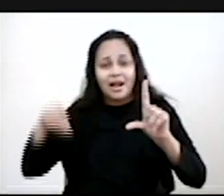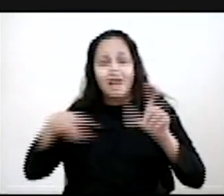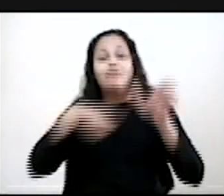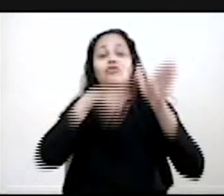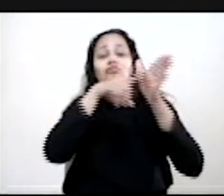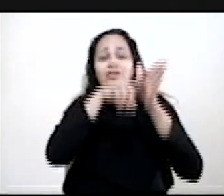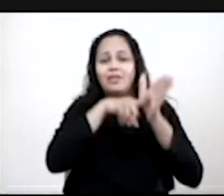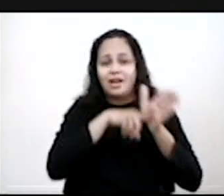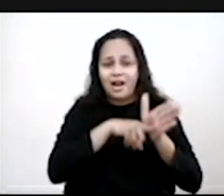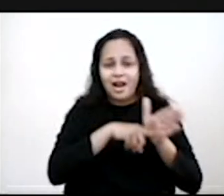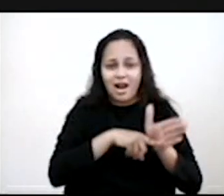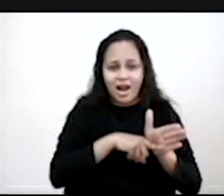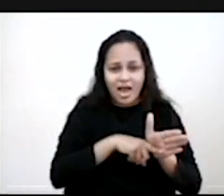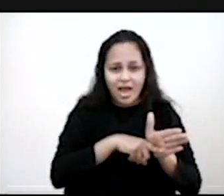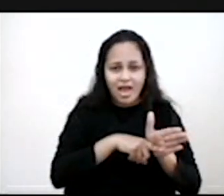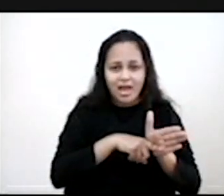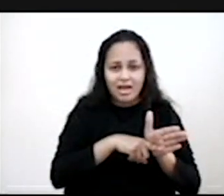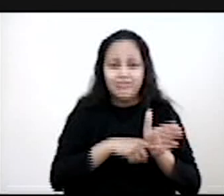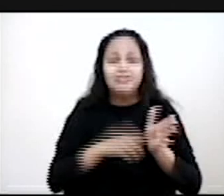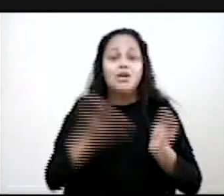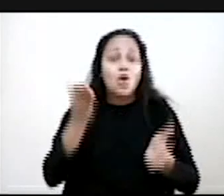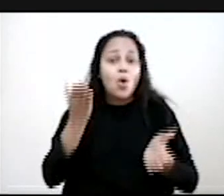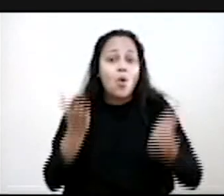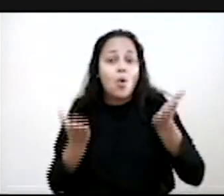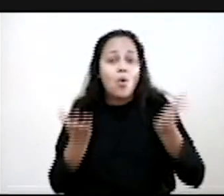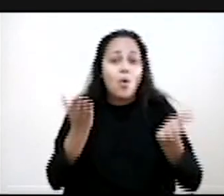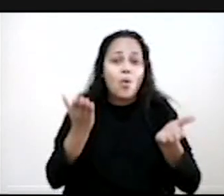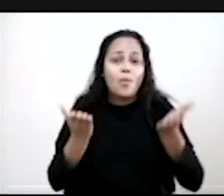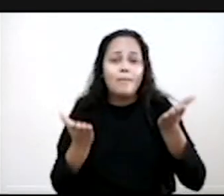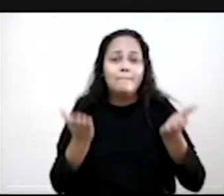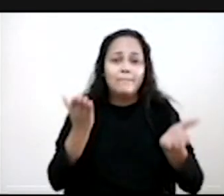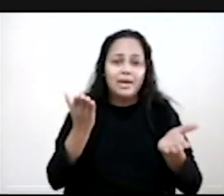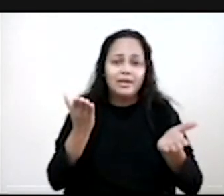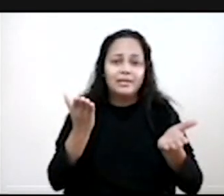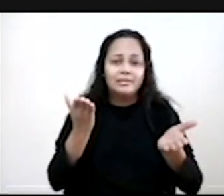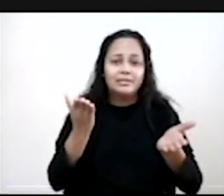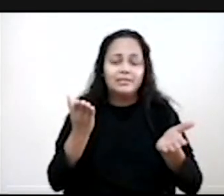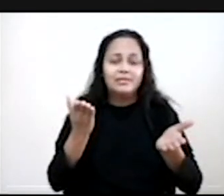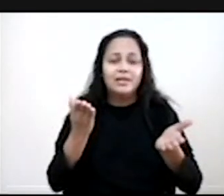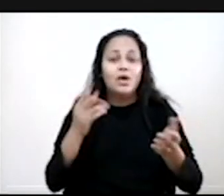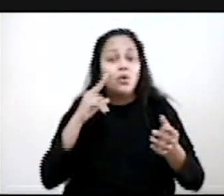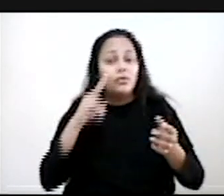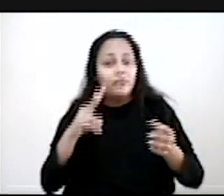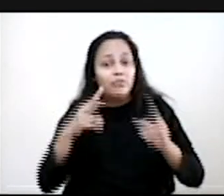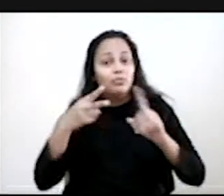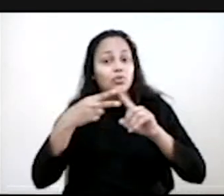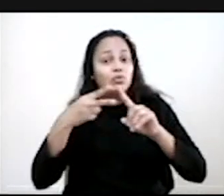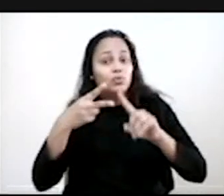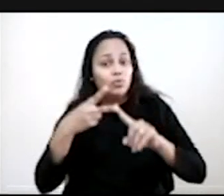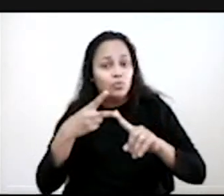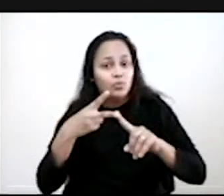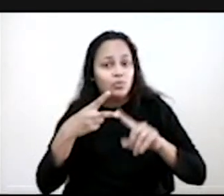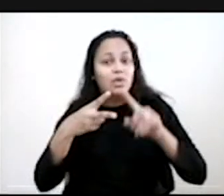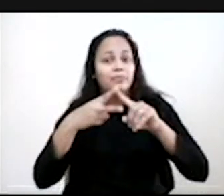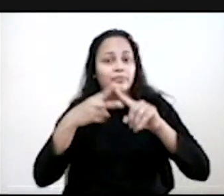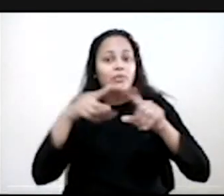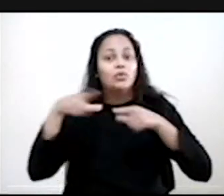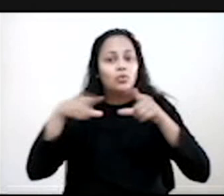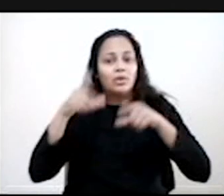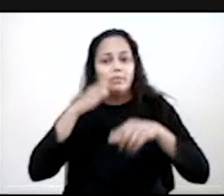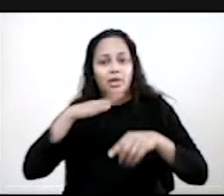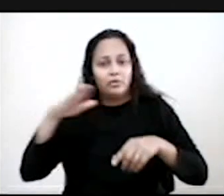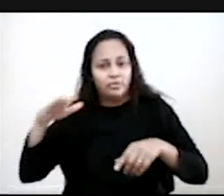comparação de pontos de vista diferentes. Nós analisamos o trecho de duas reportagens aí que falavam sobre o trabalho